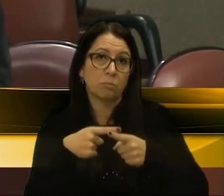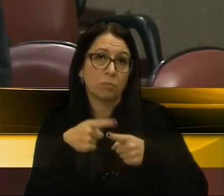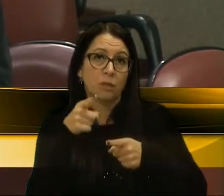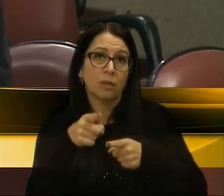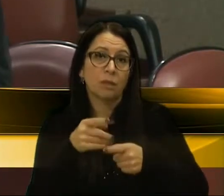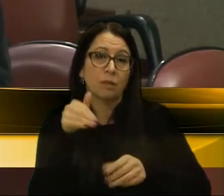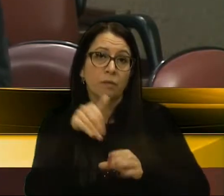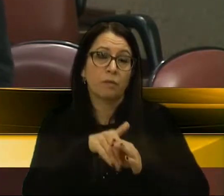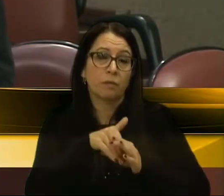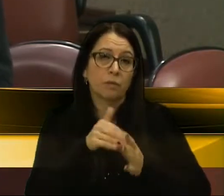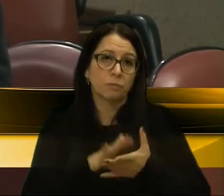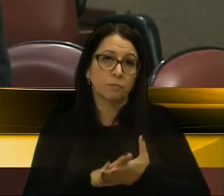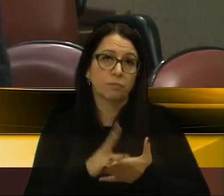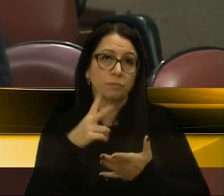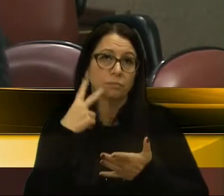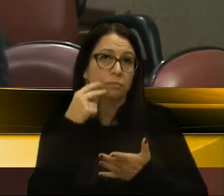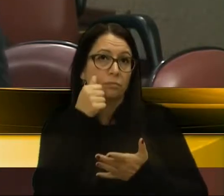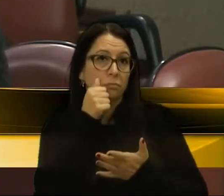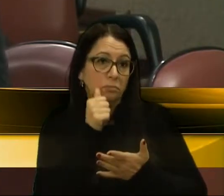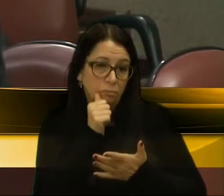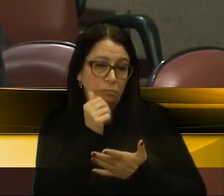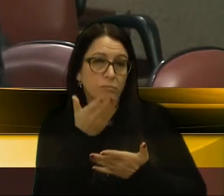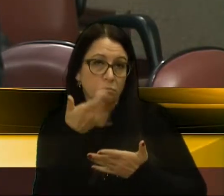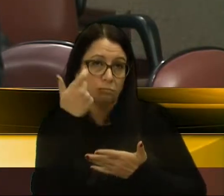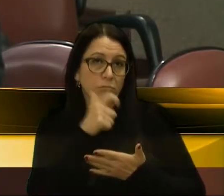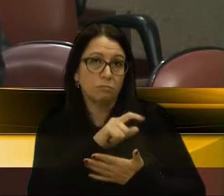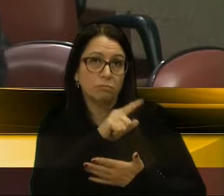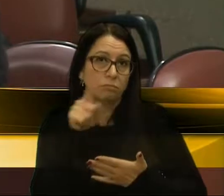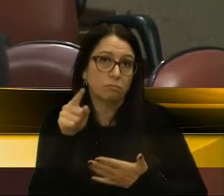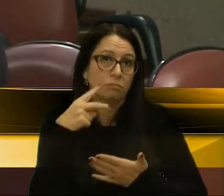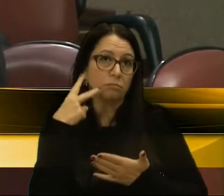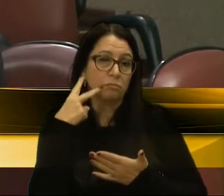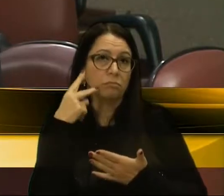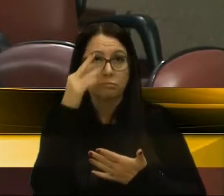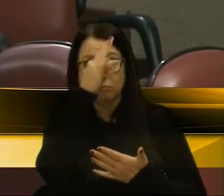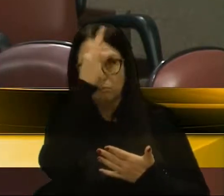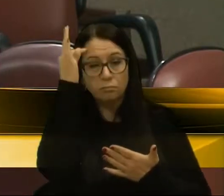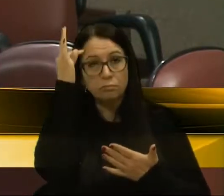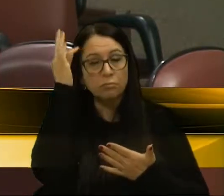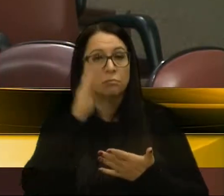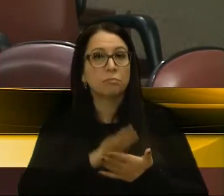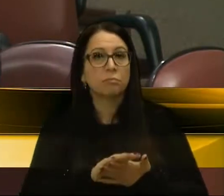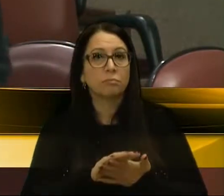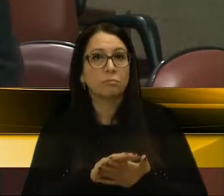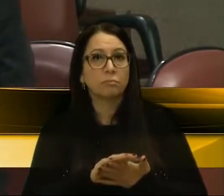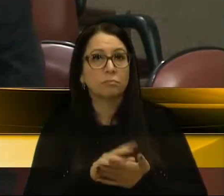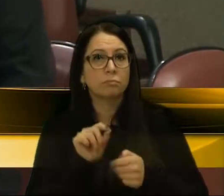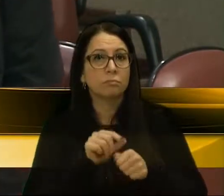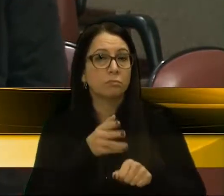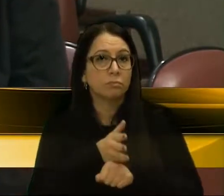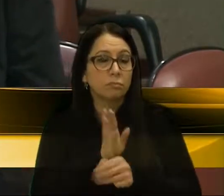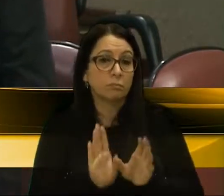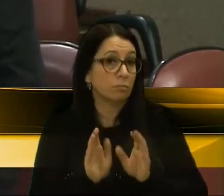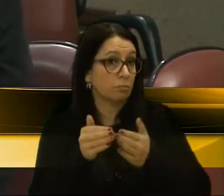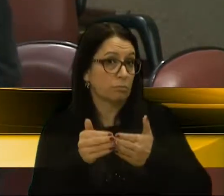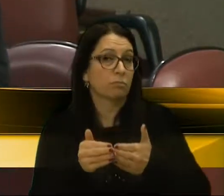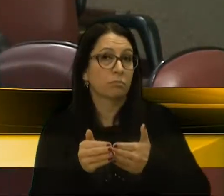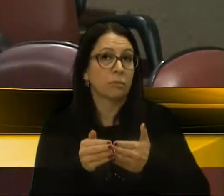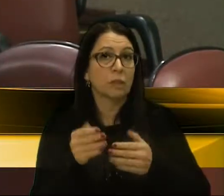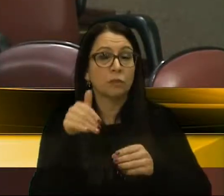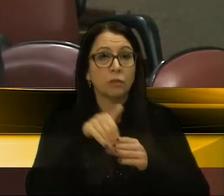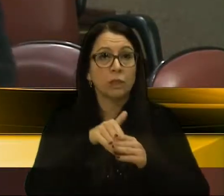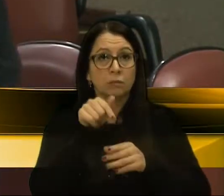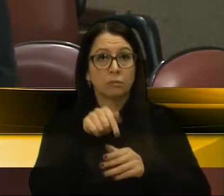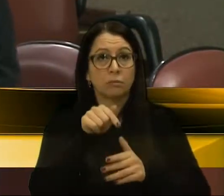que estamos votando, né, vereadora Paula, eu acho que todos os vereadores Gustavo, vereadores que fazem parte da comissão, estamos